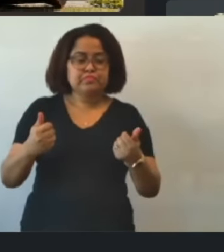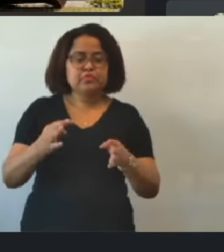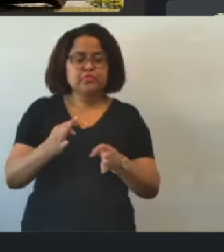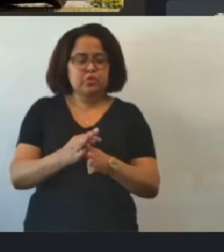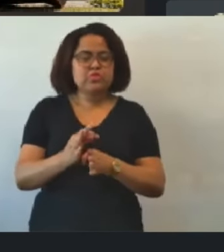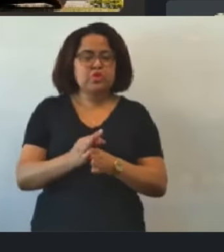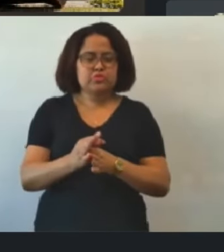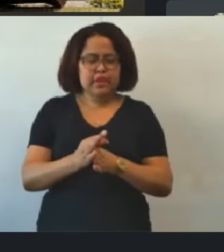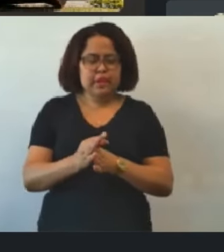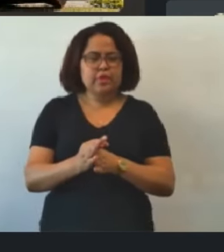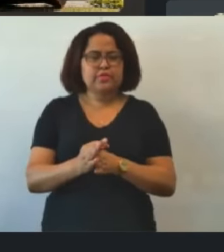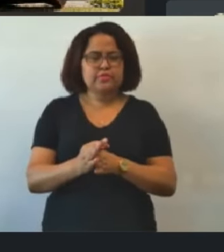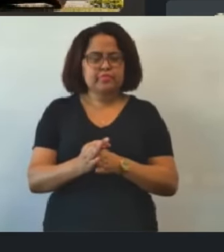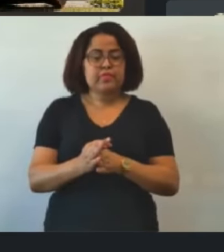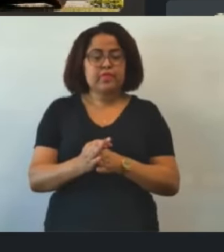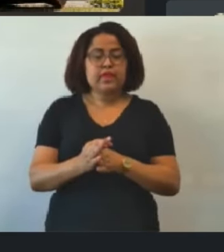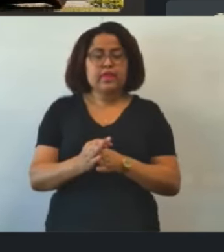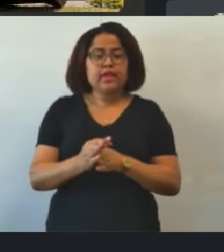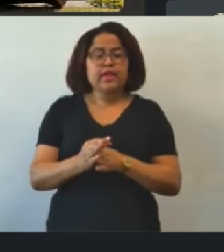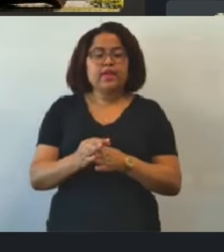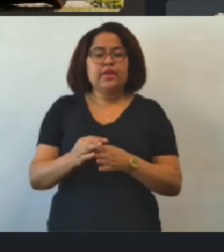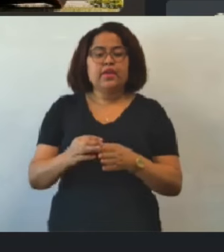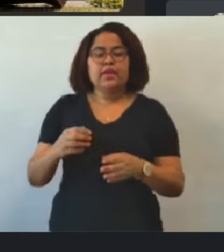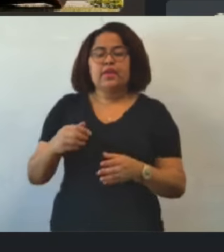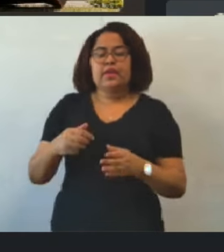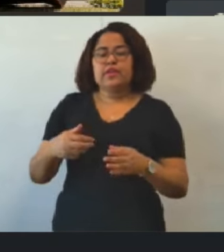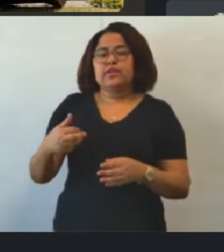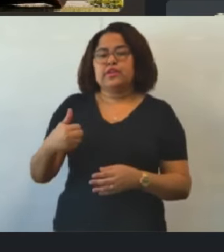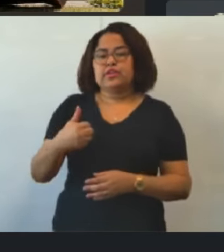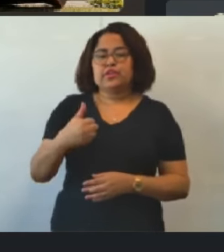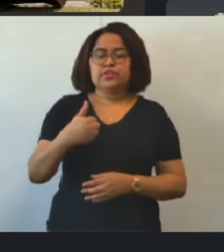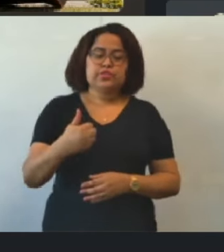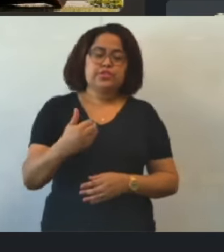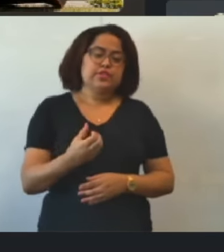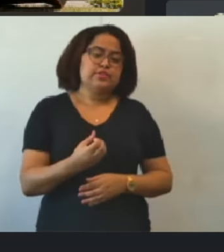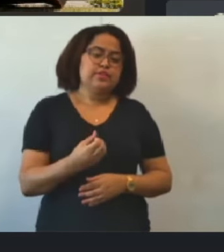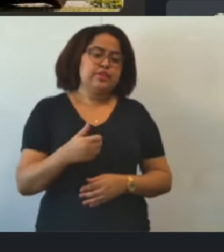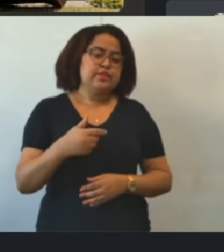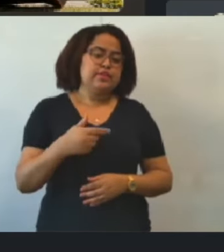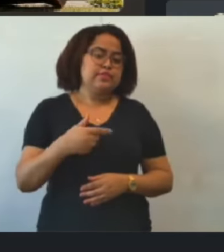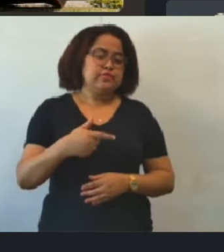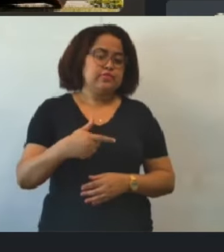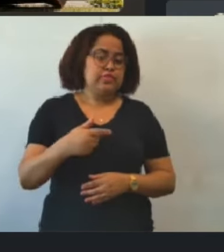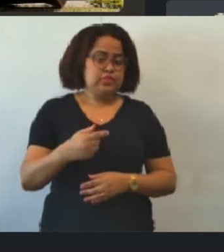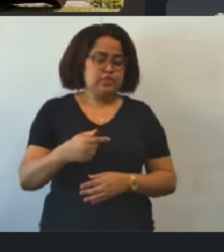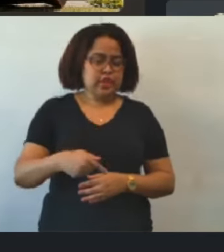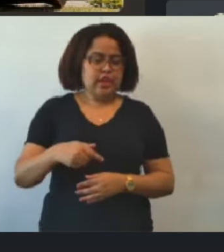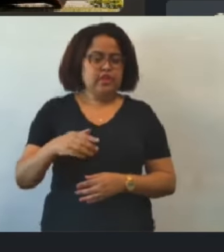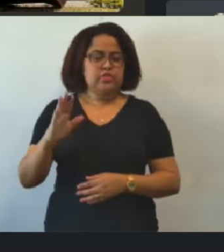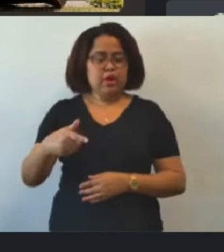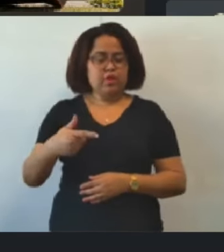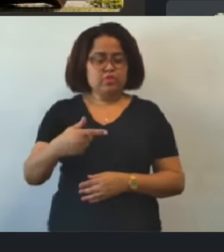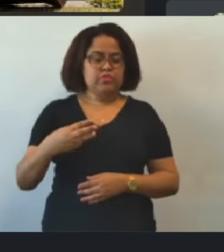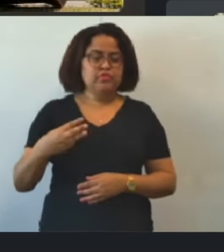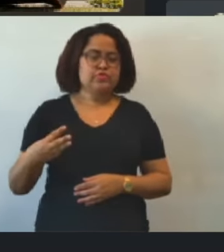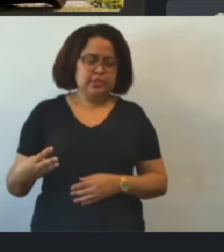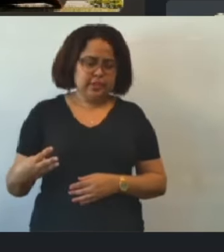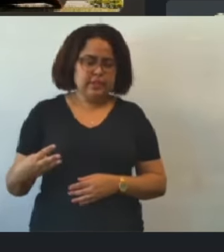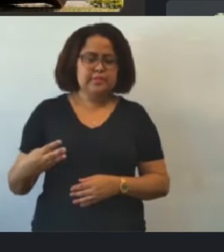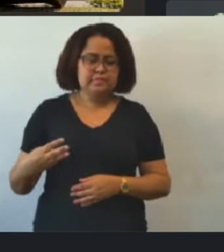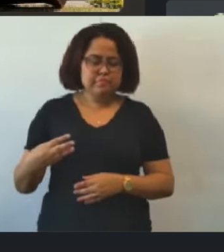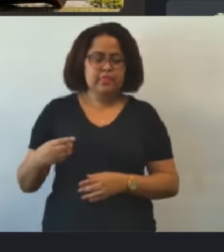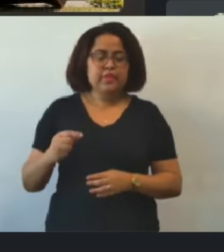Ela foi instituída pelo requerimento 1627-2023. A intenção, objetivo dela era